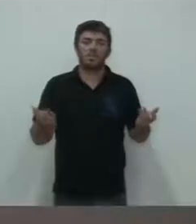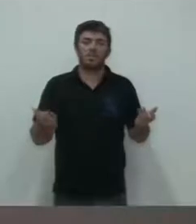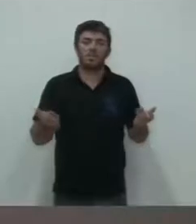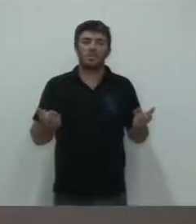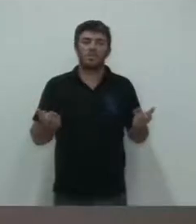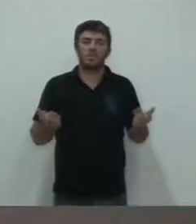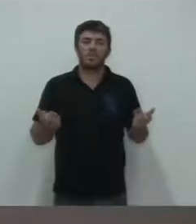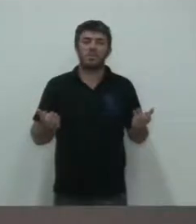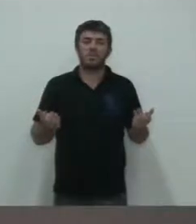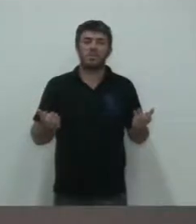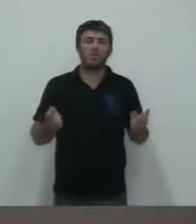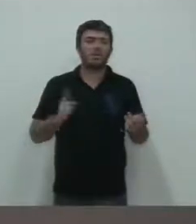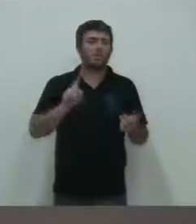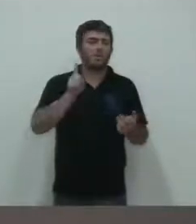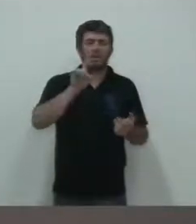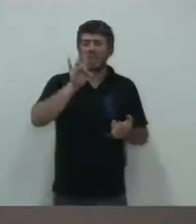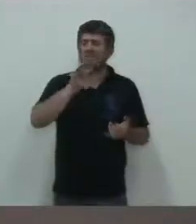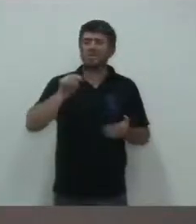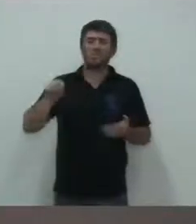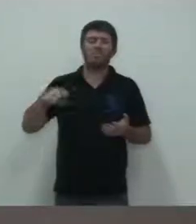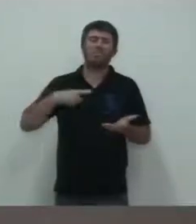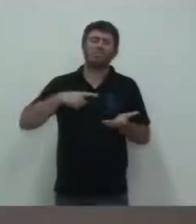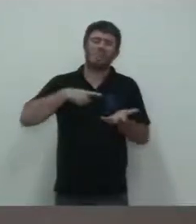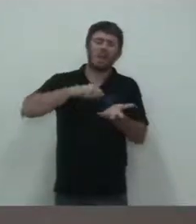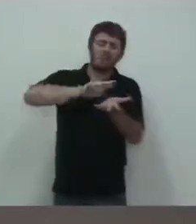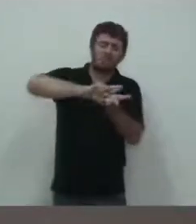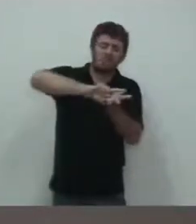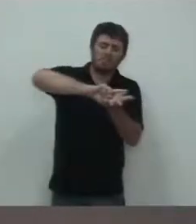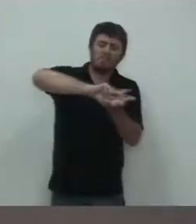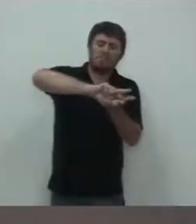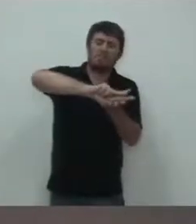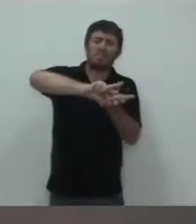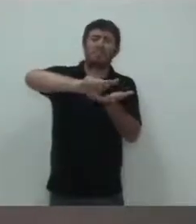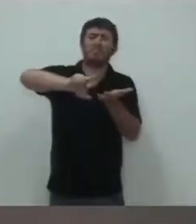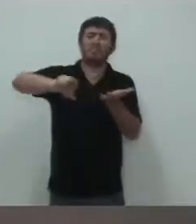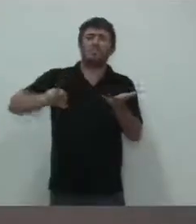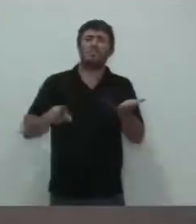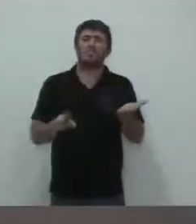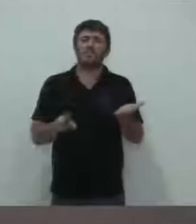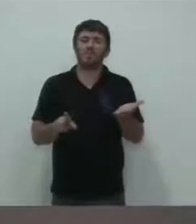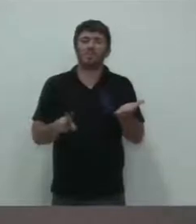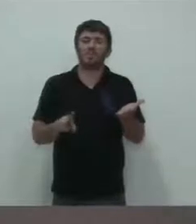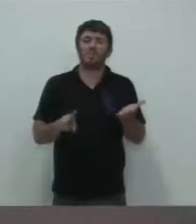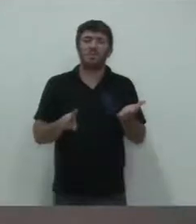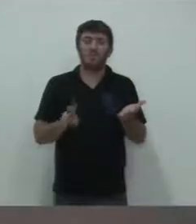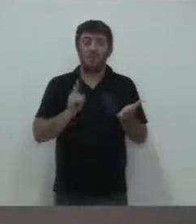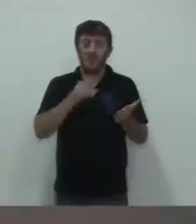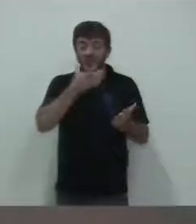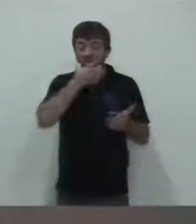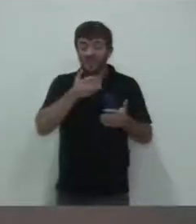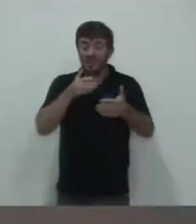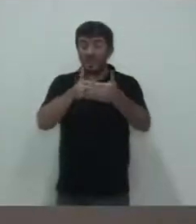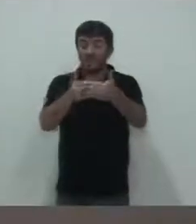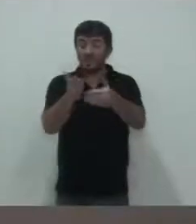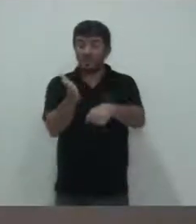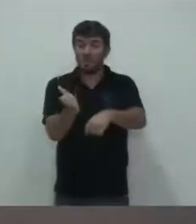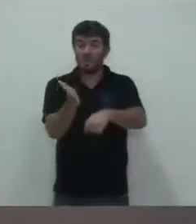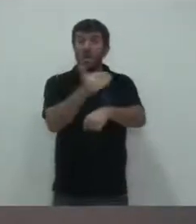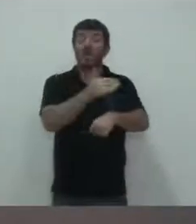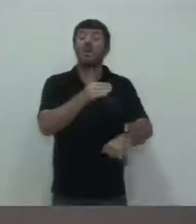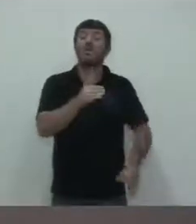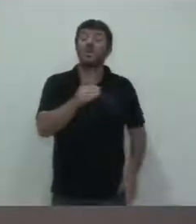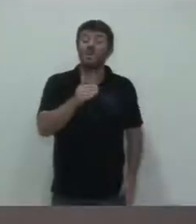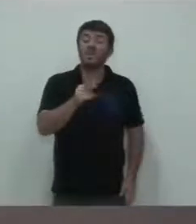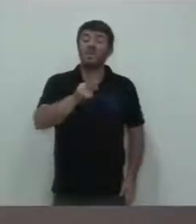E não é só isso, não. Tem muitas coisas. Antes de acabar o ano, vai vir à tona. E é importante isso. É